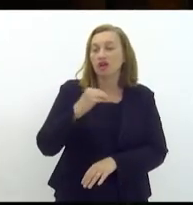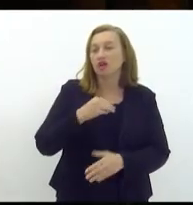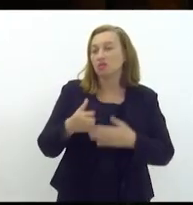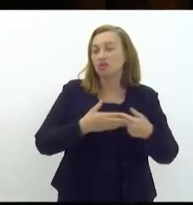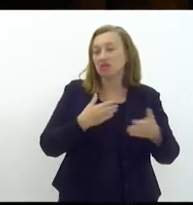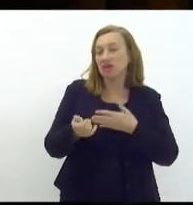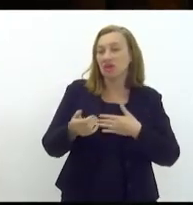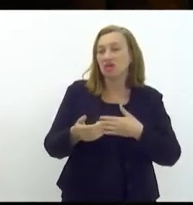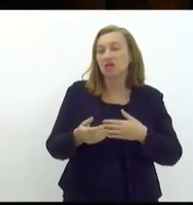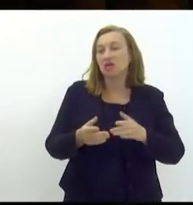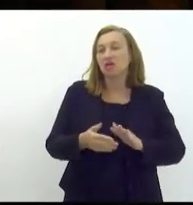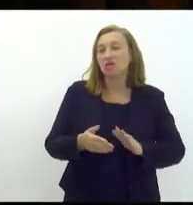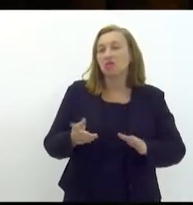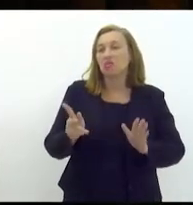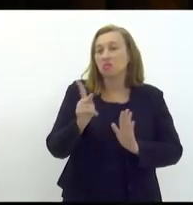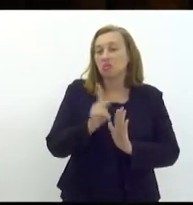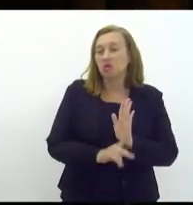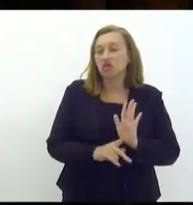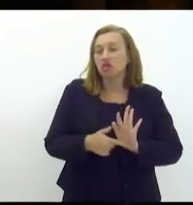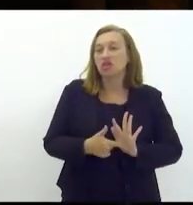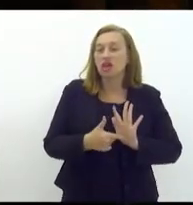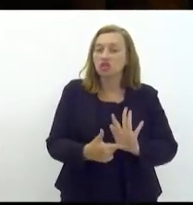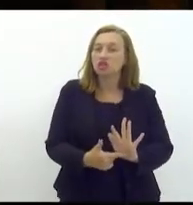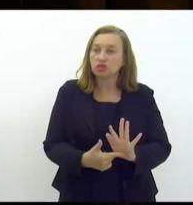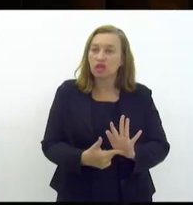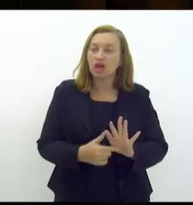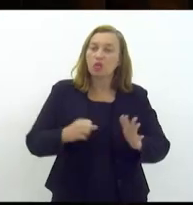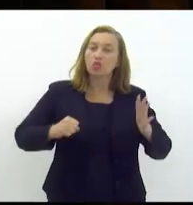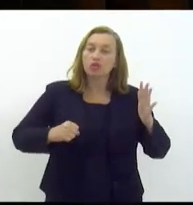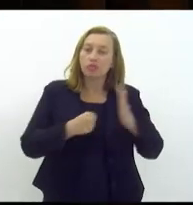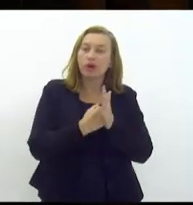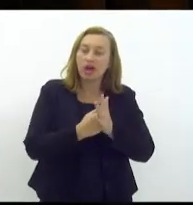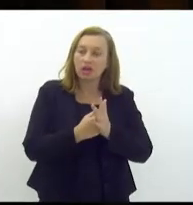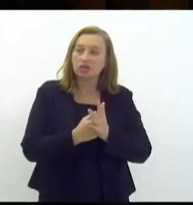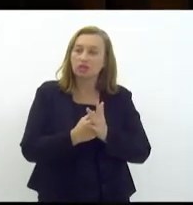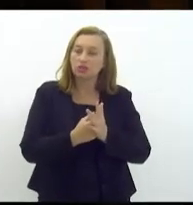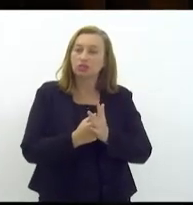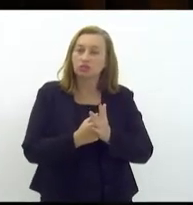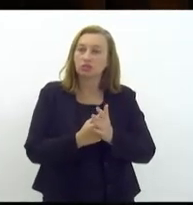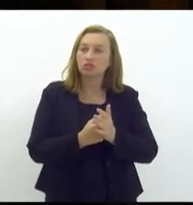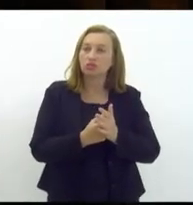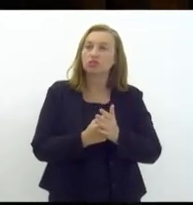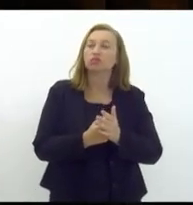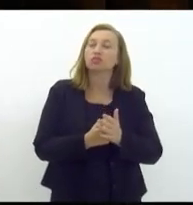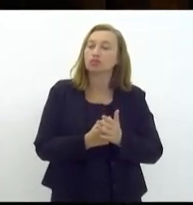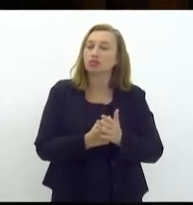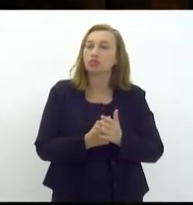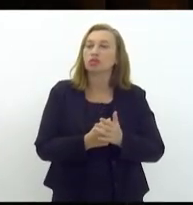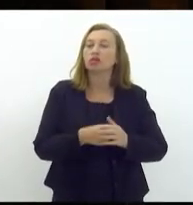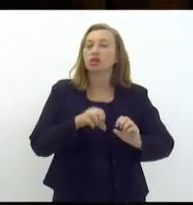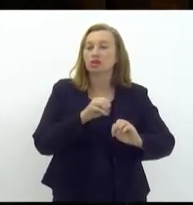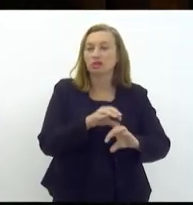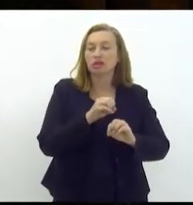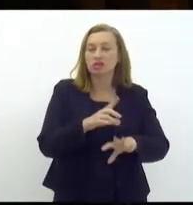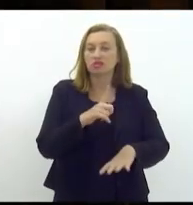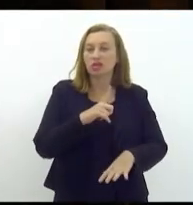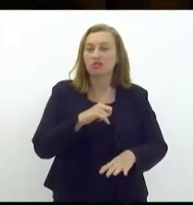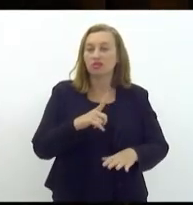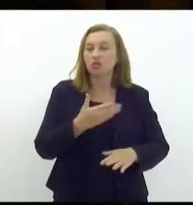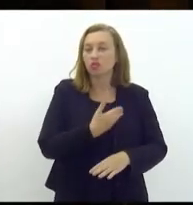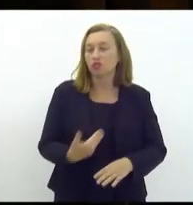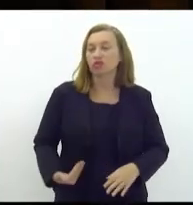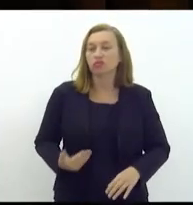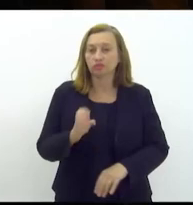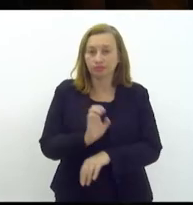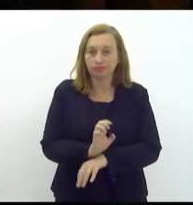para tentar recuperar o impacto que esse período teve na educação então o governo do estado